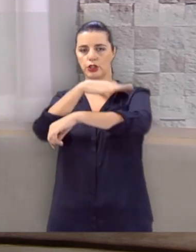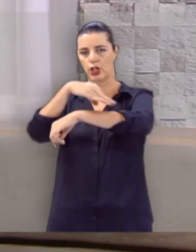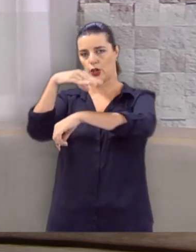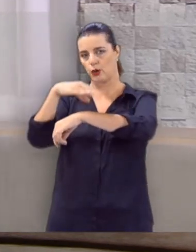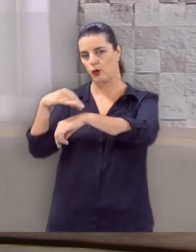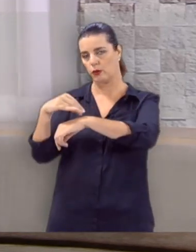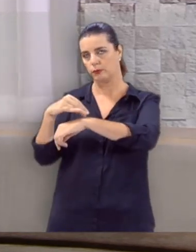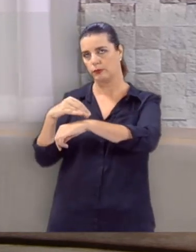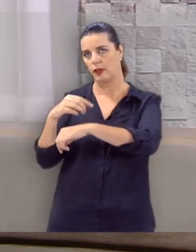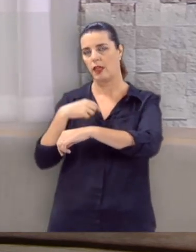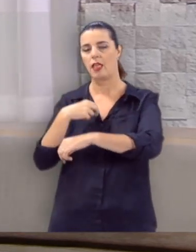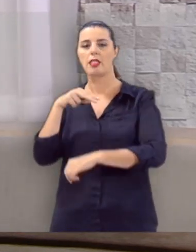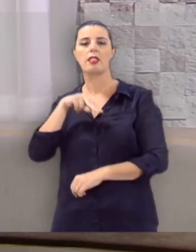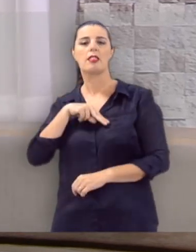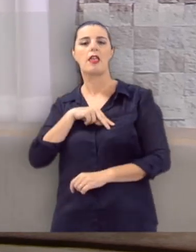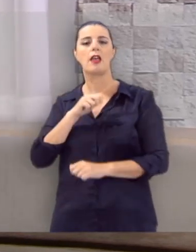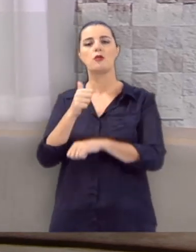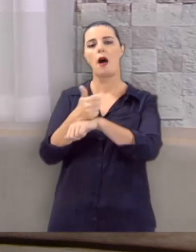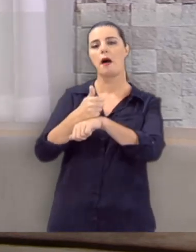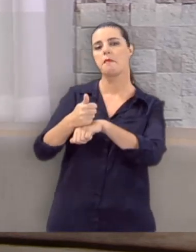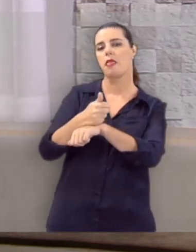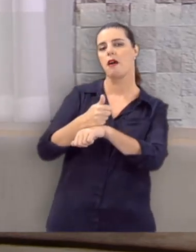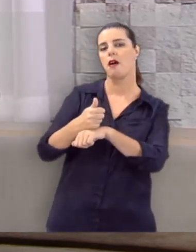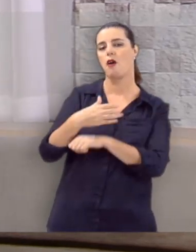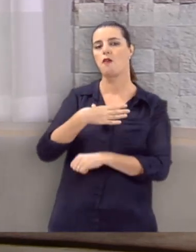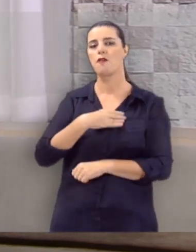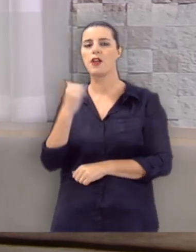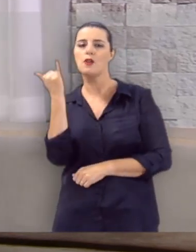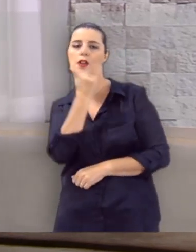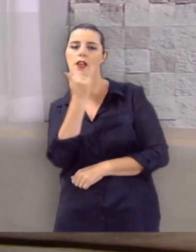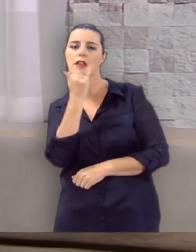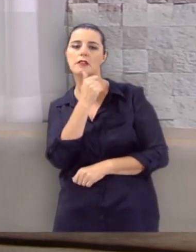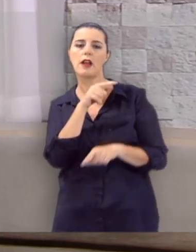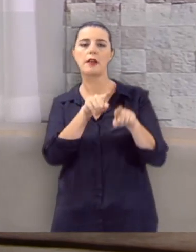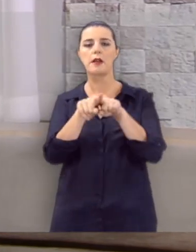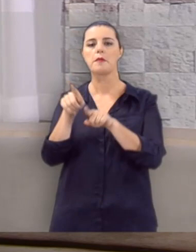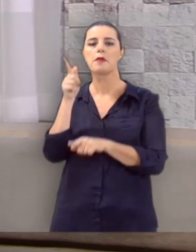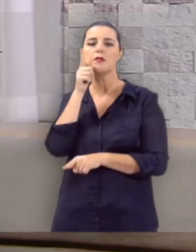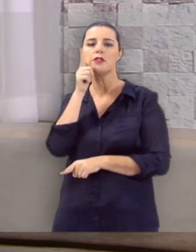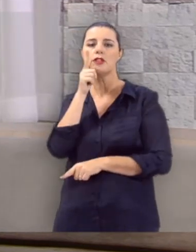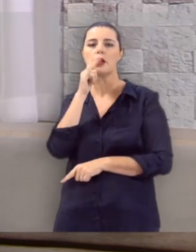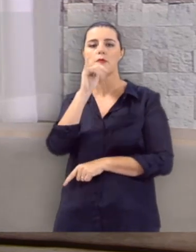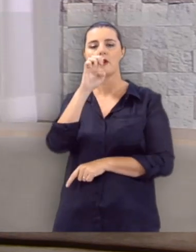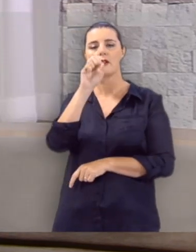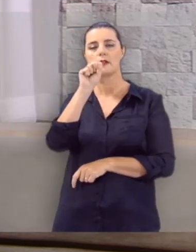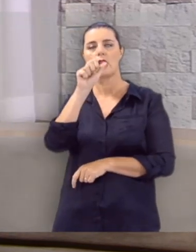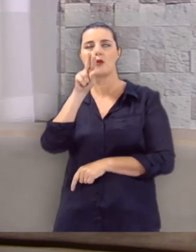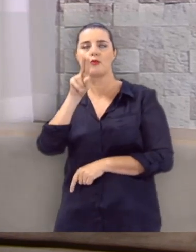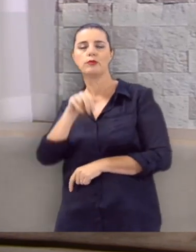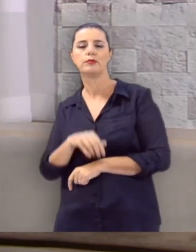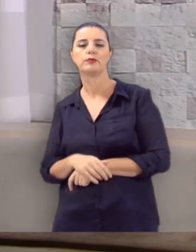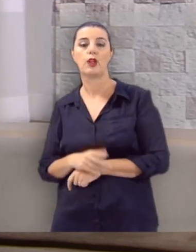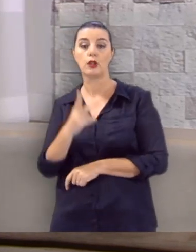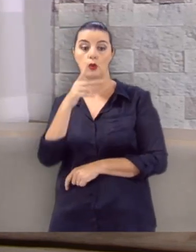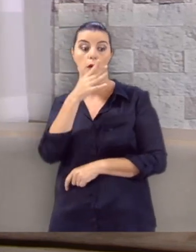Jacó é neto de Abraão, é filho de Isaac, irmão gêmeo de Esaú.